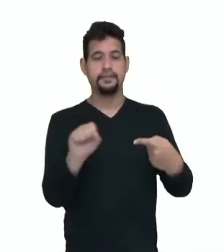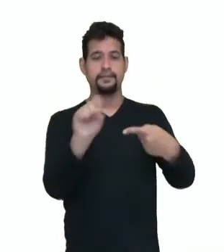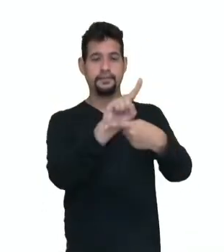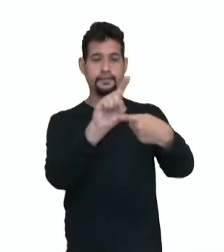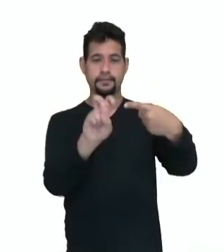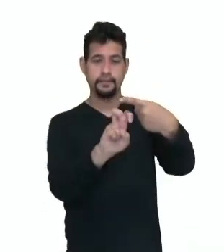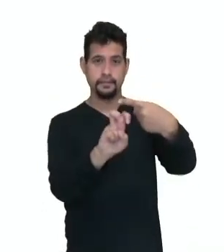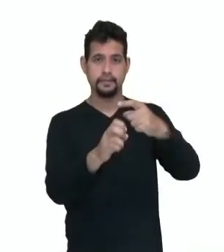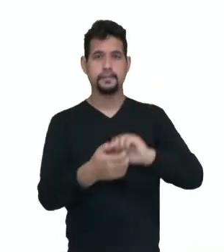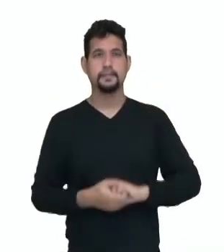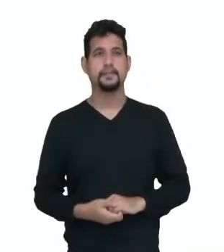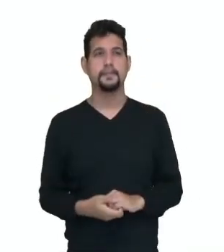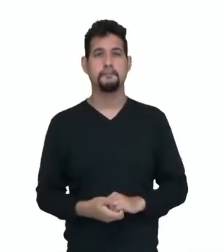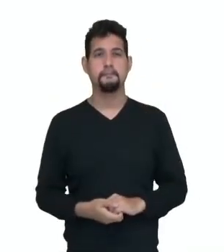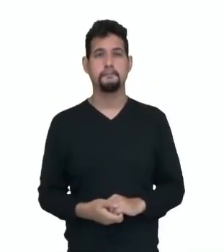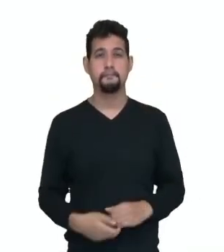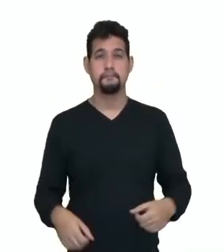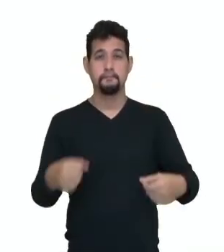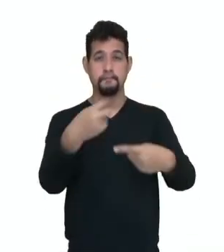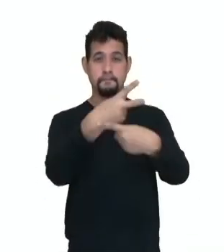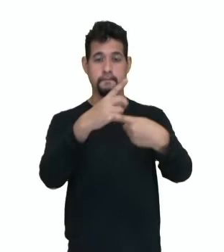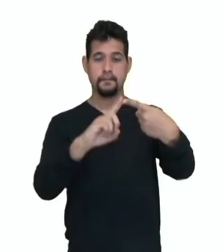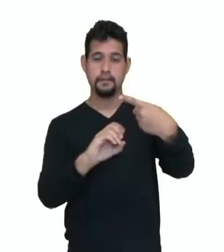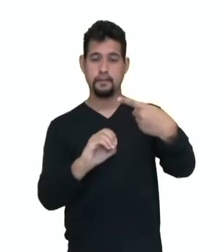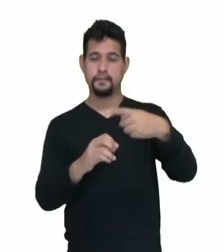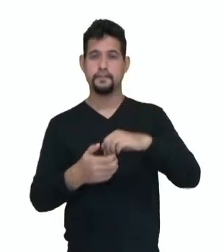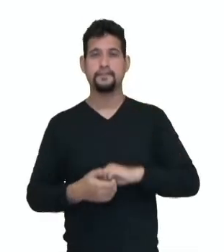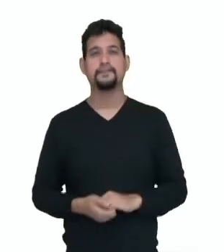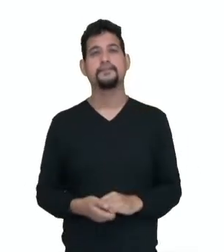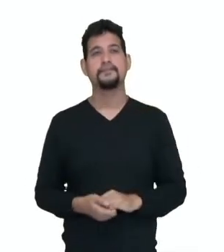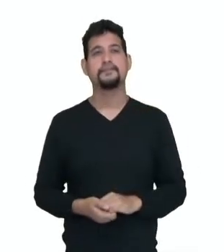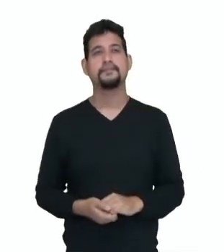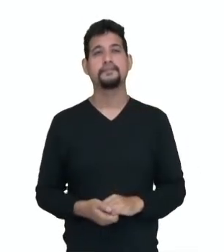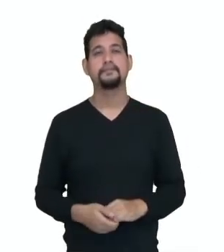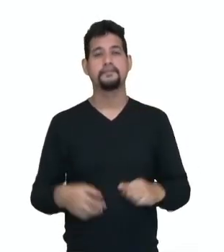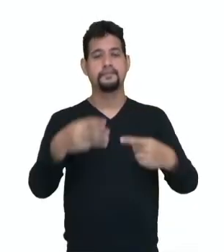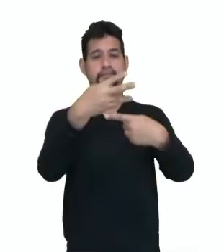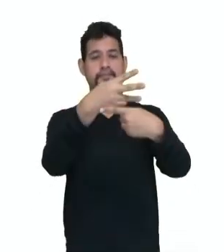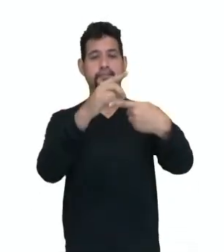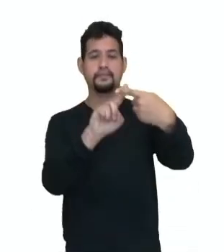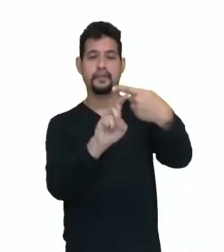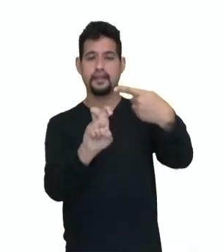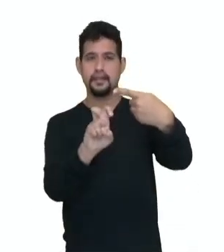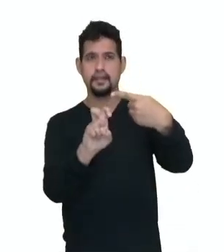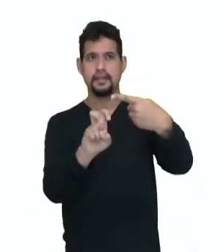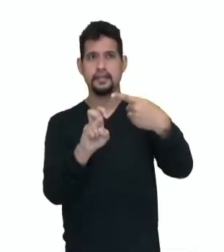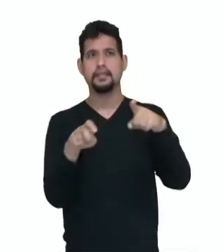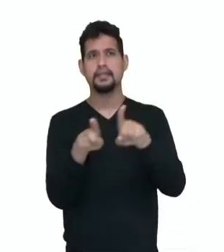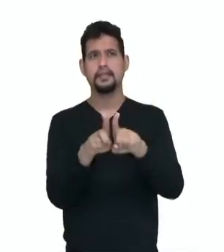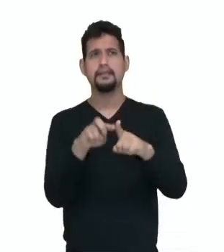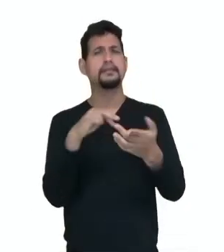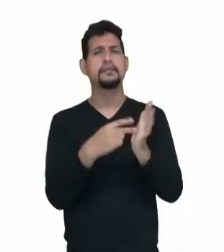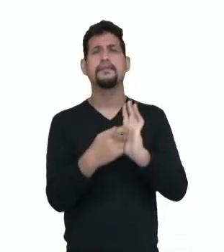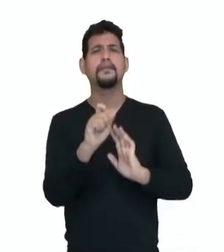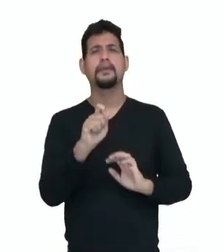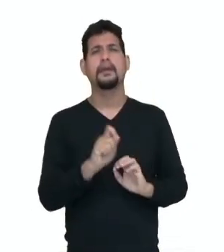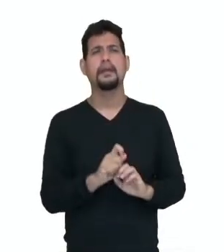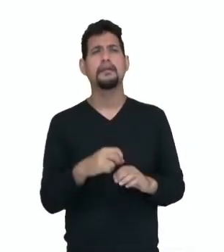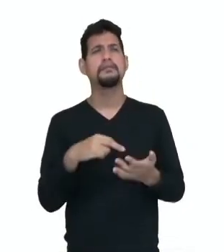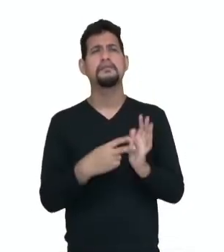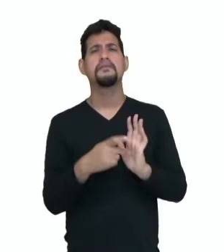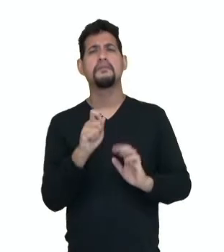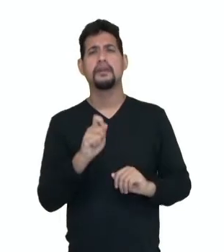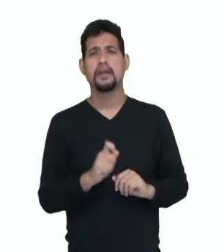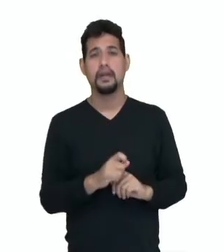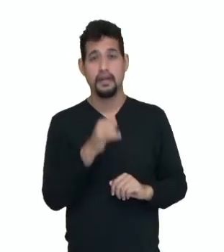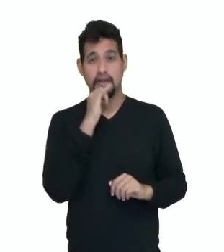da mesma forma que 2 está para 10, da mesma forma que 3 está para 5. O que eu digo que é isso aqui?